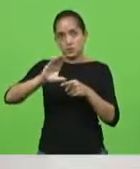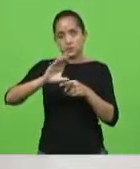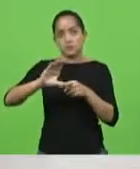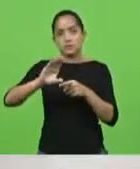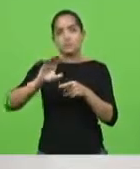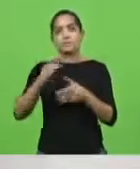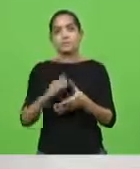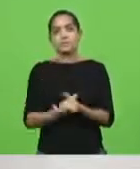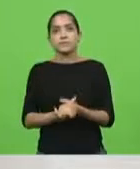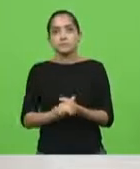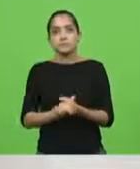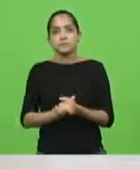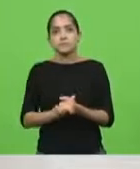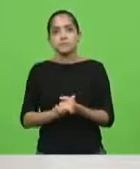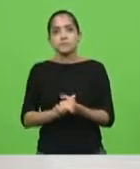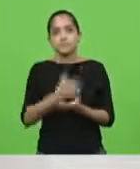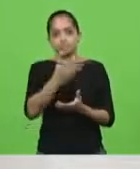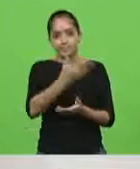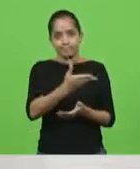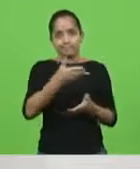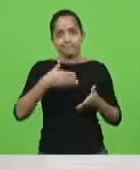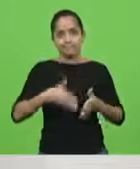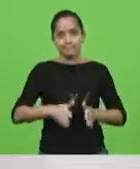terra do nosso amigo Berlanda.